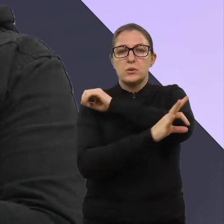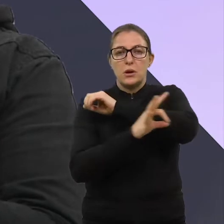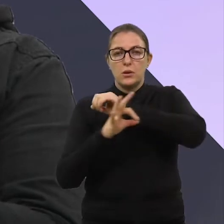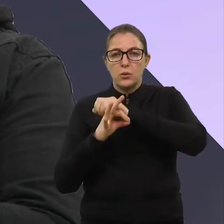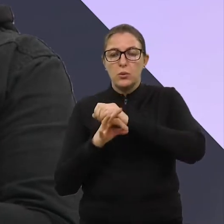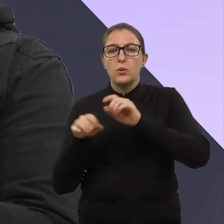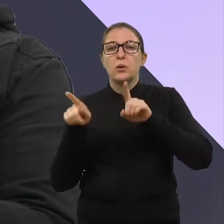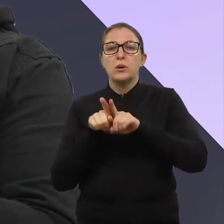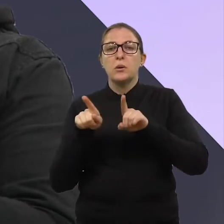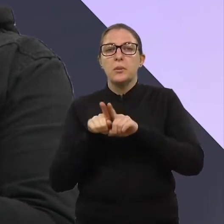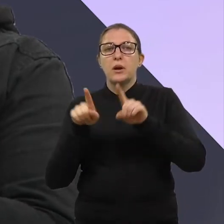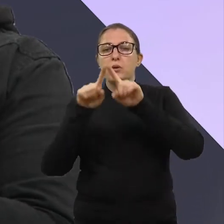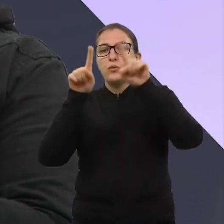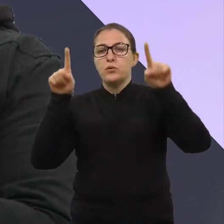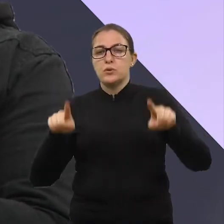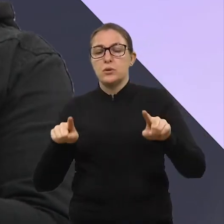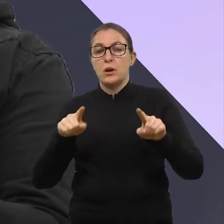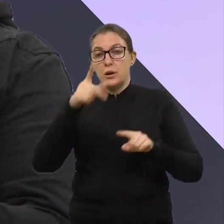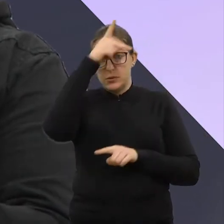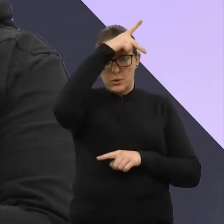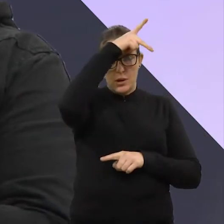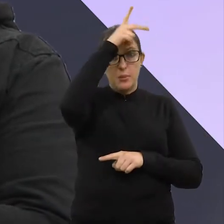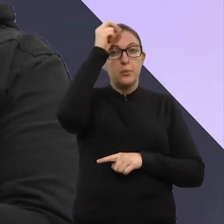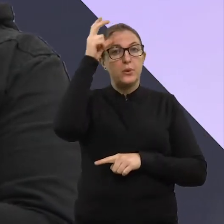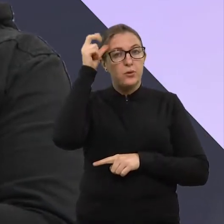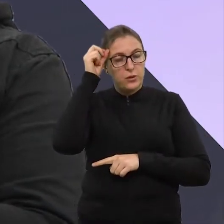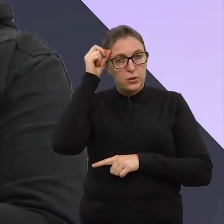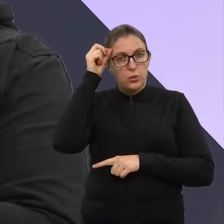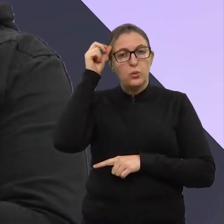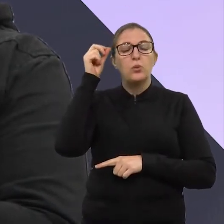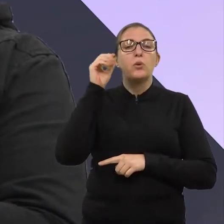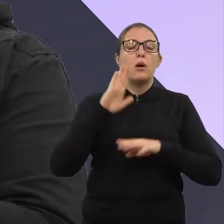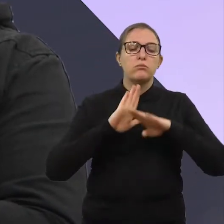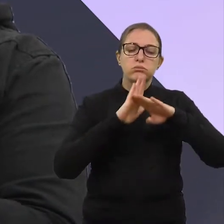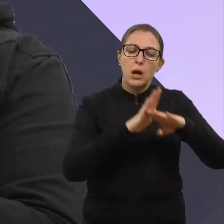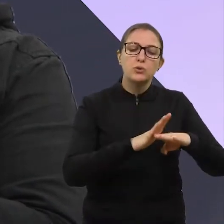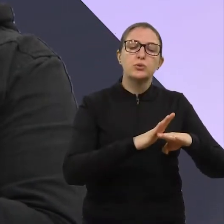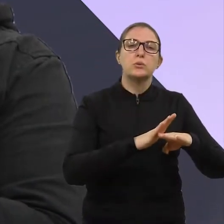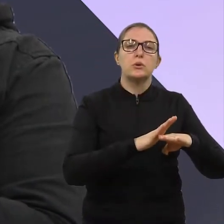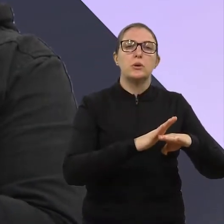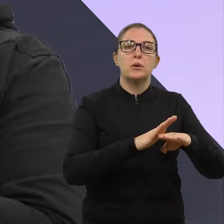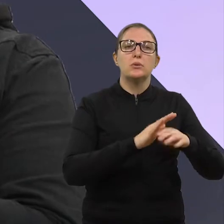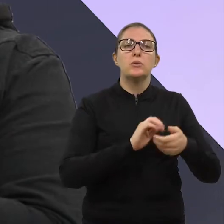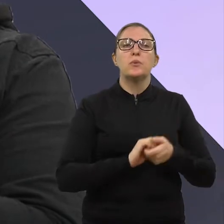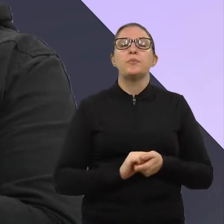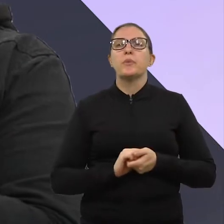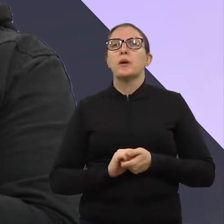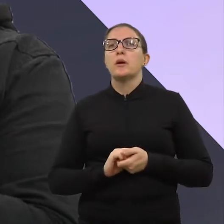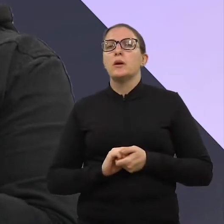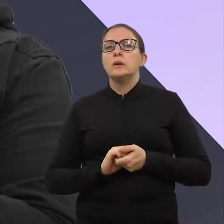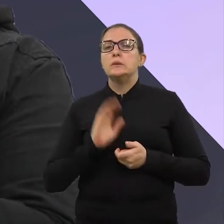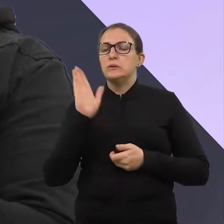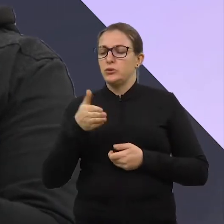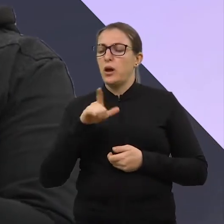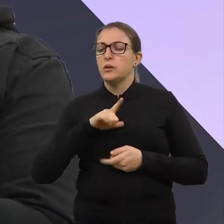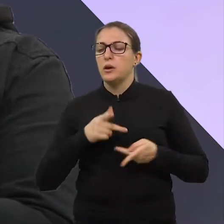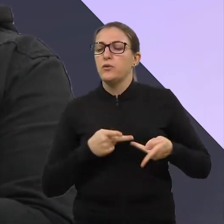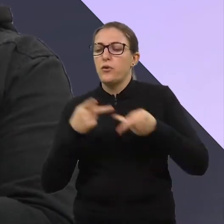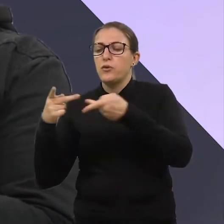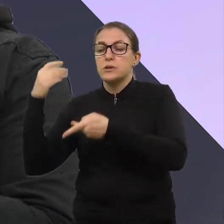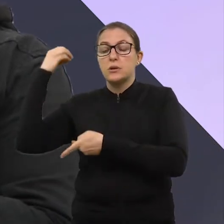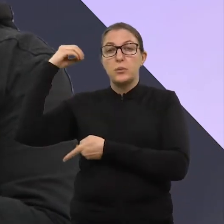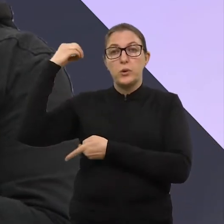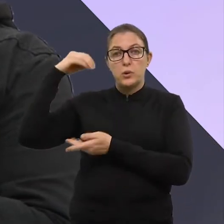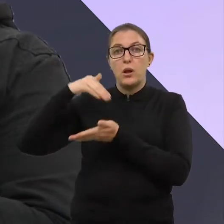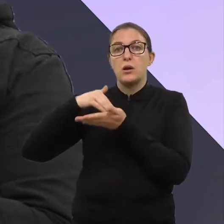Prefeitura, né? A Rosa tem um projeto maravilhoso, mas, numa visita a Porto Alegre, junto à Secretaria da Cultura do Estado, eu, vice-prefeito,